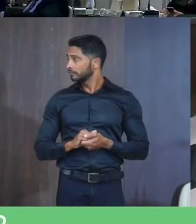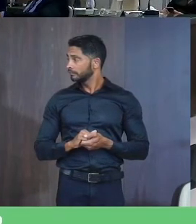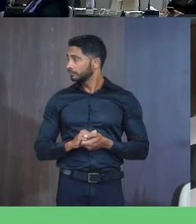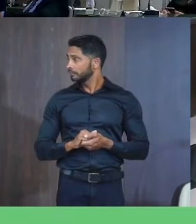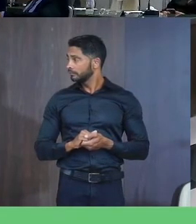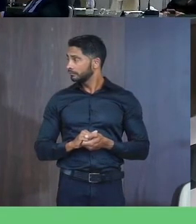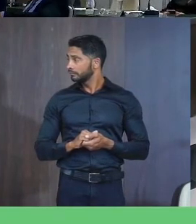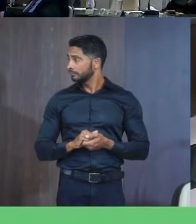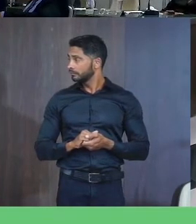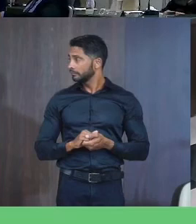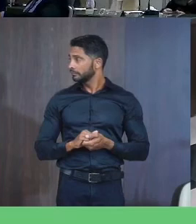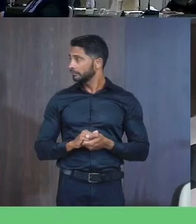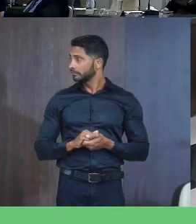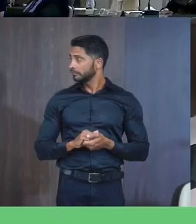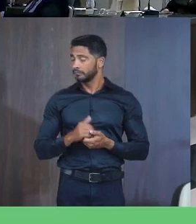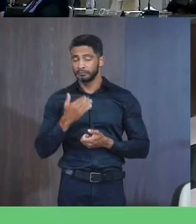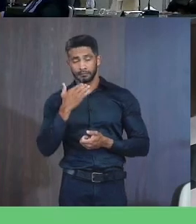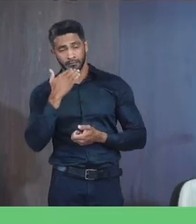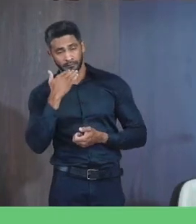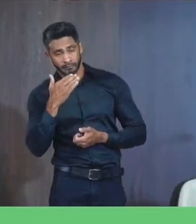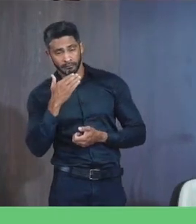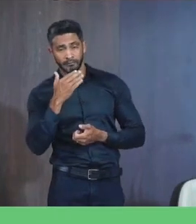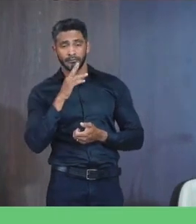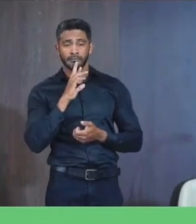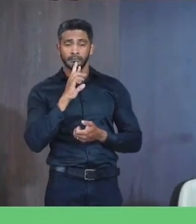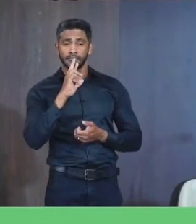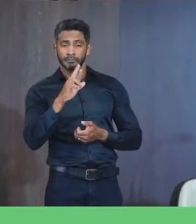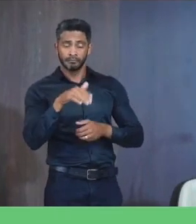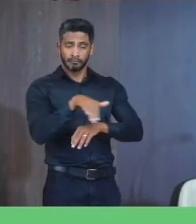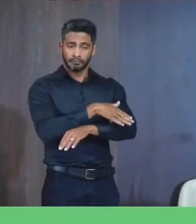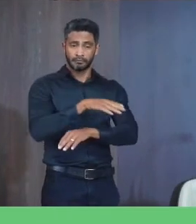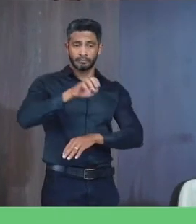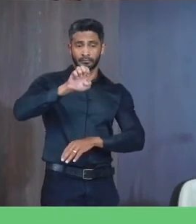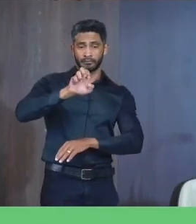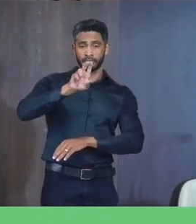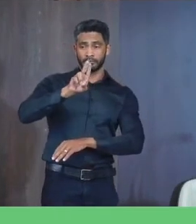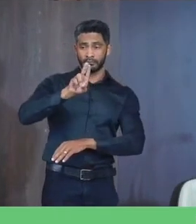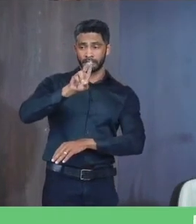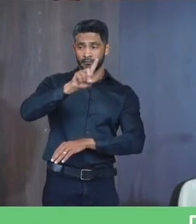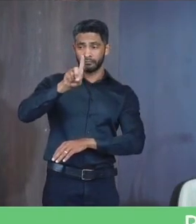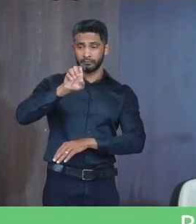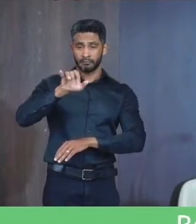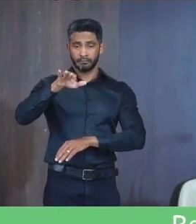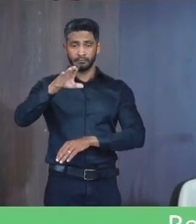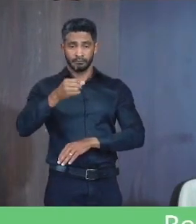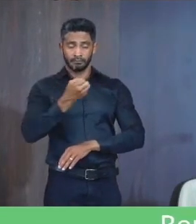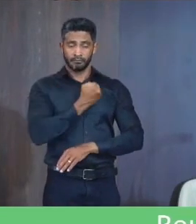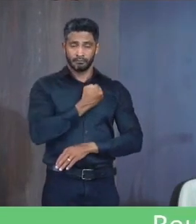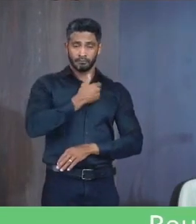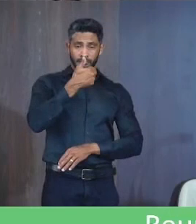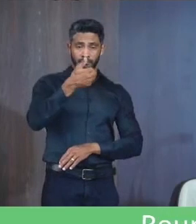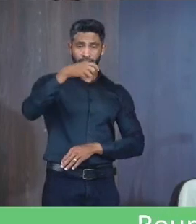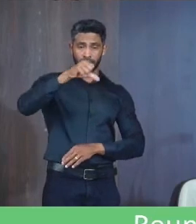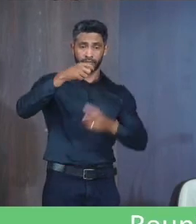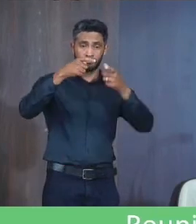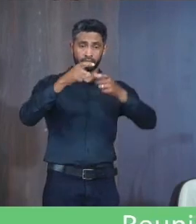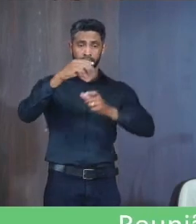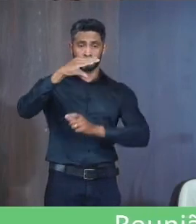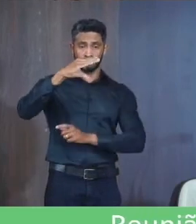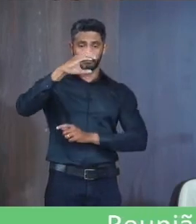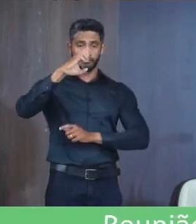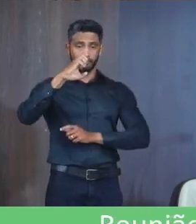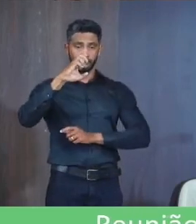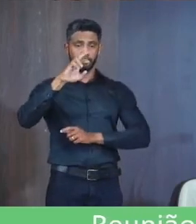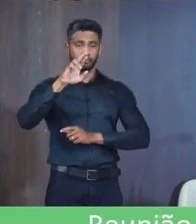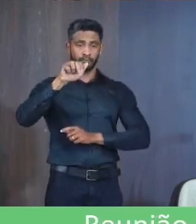Continuação Meus pedidos Referentes A rua Eusébio Francisco Dos Santos Número 19 Bairro Cerâmica Janauba Não